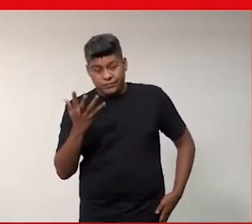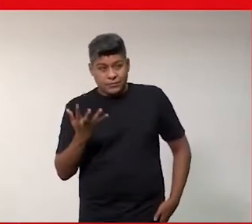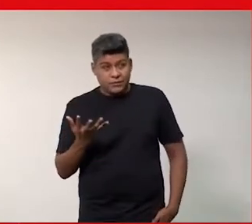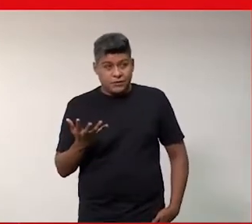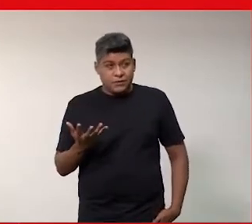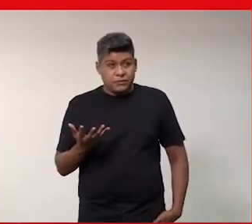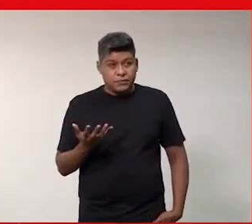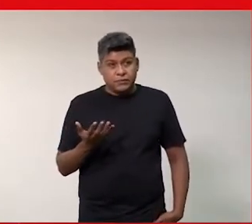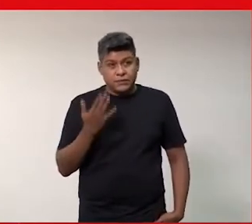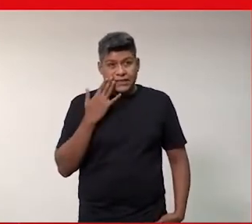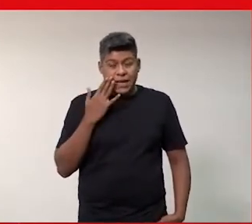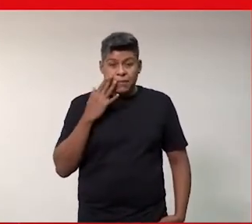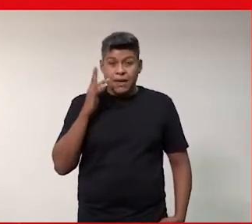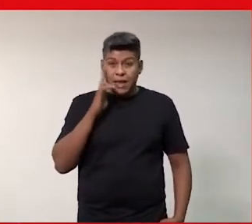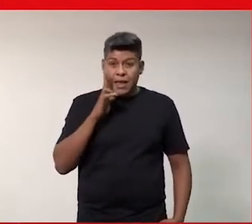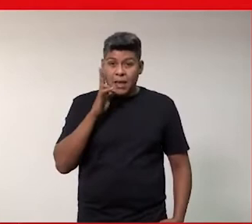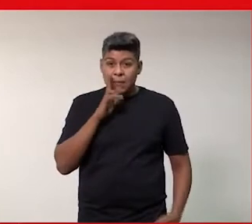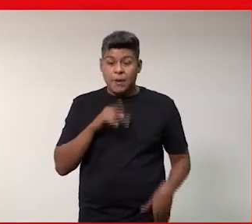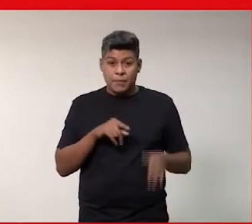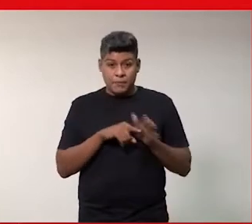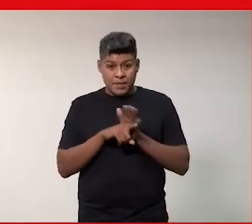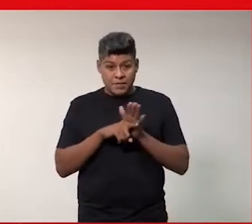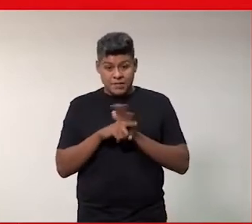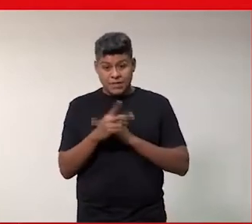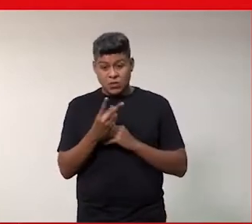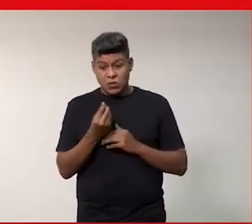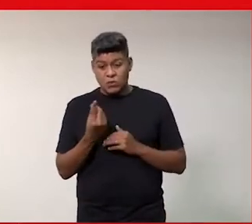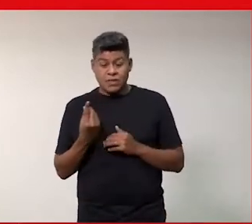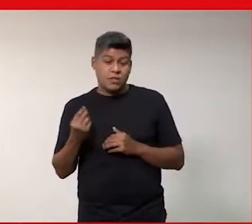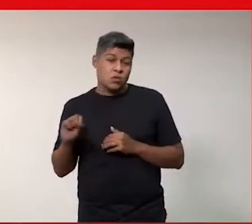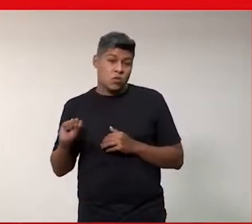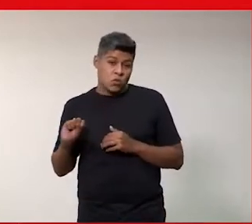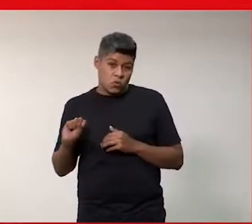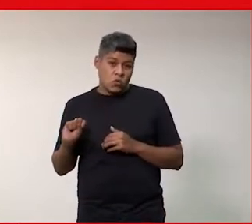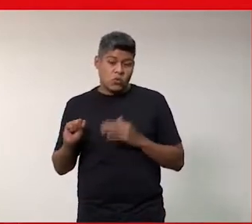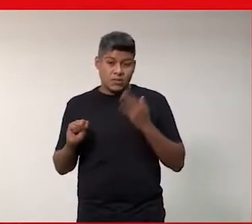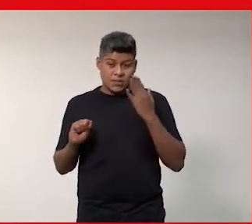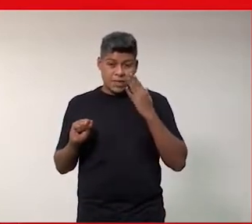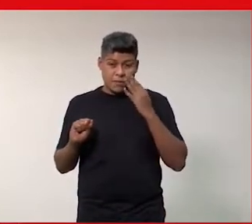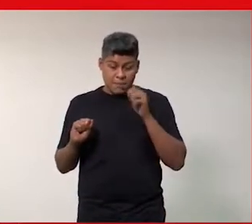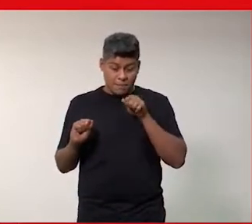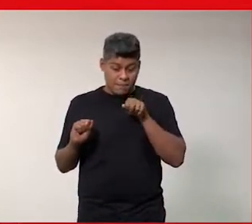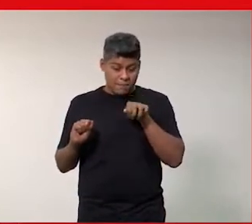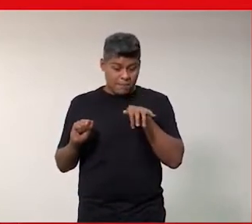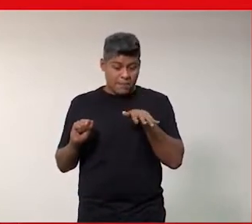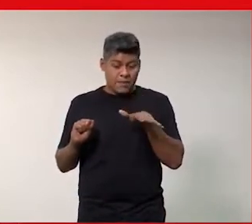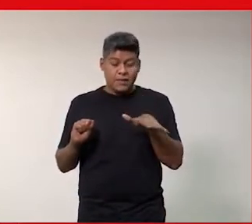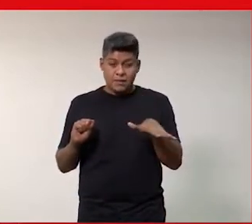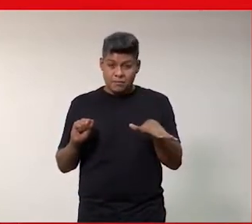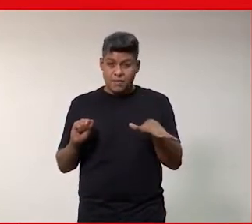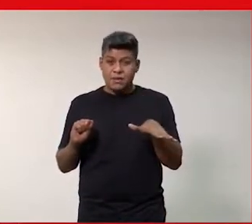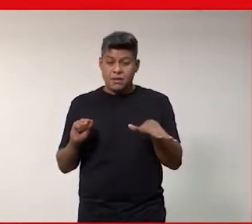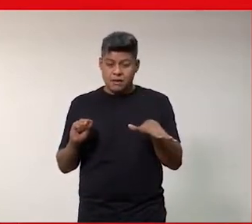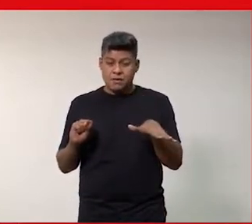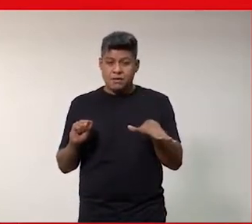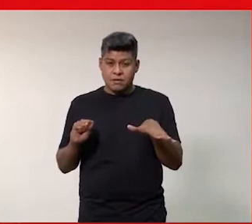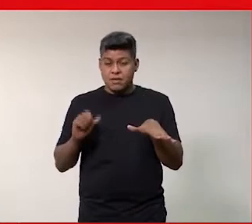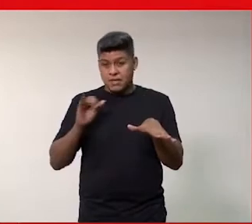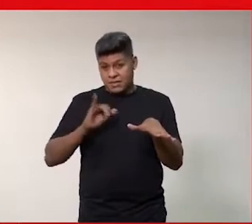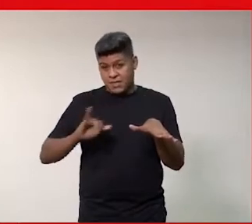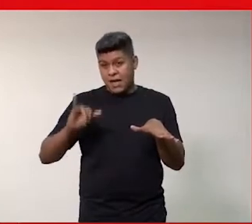Isso, lembrando que essa pesquisa é de 2018, né, e aí, na pandemia, durante a pandemia, e aí, dados